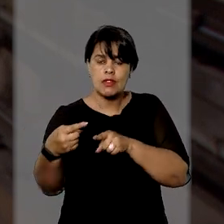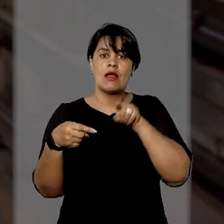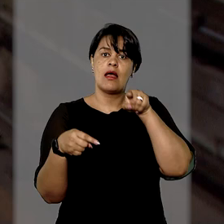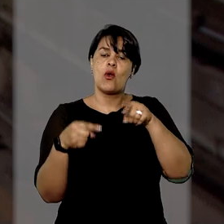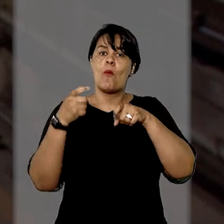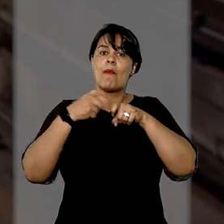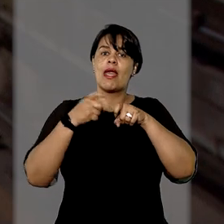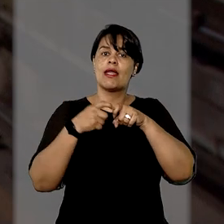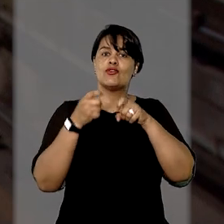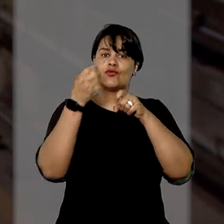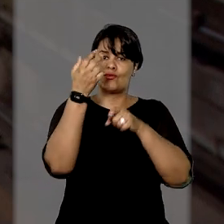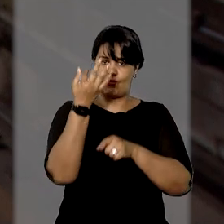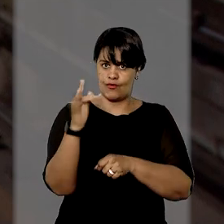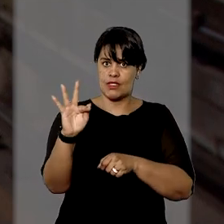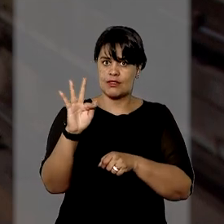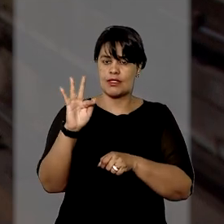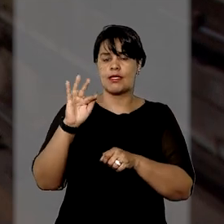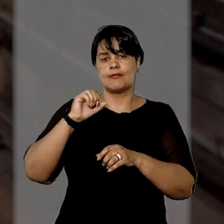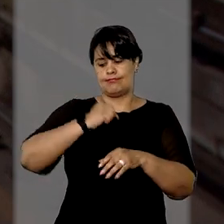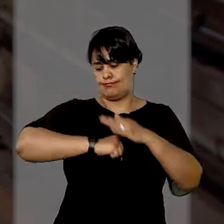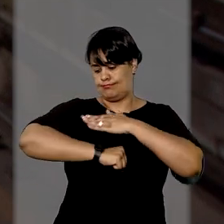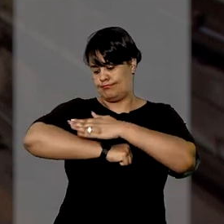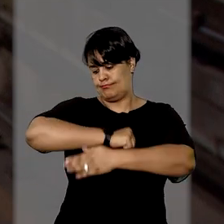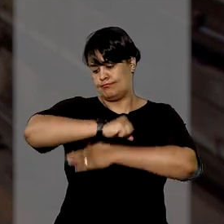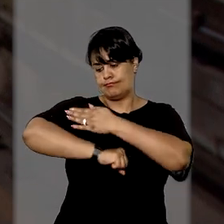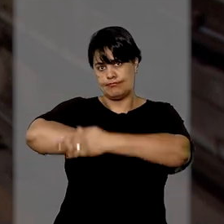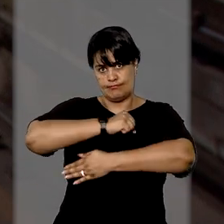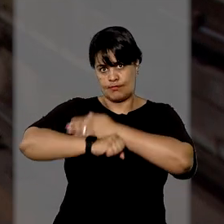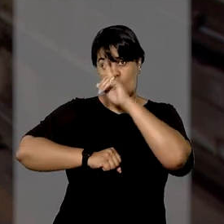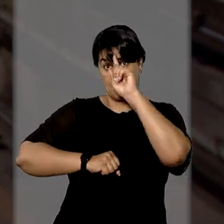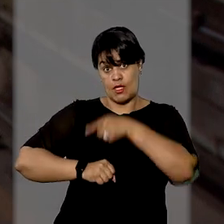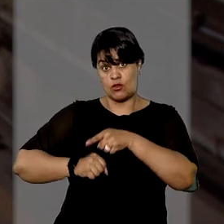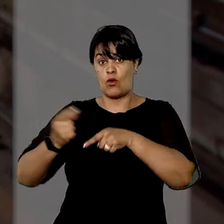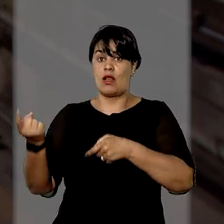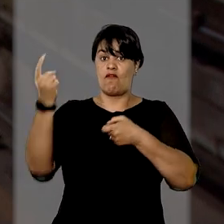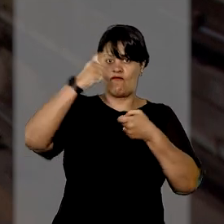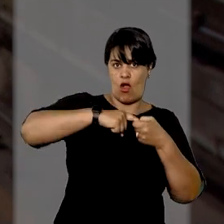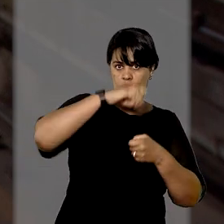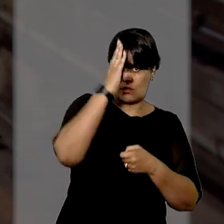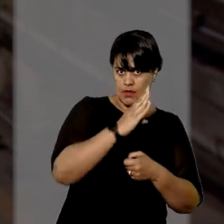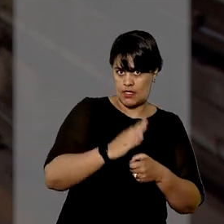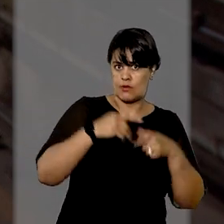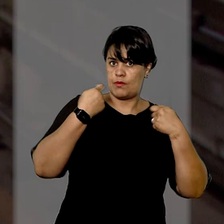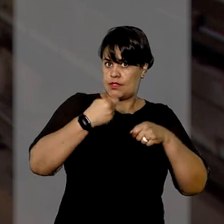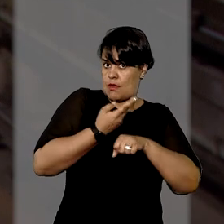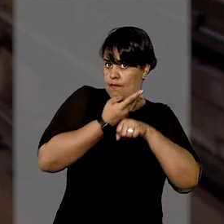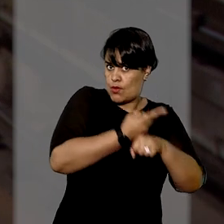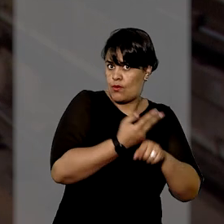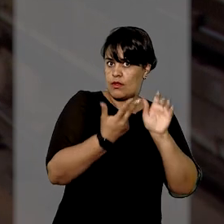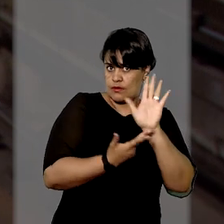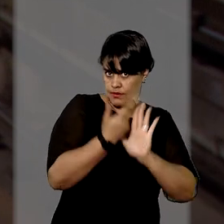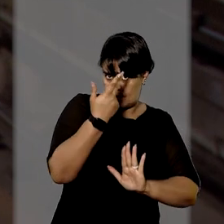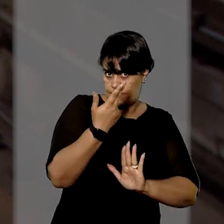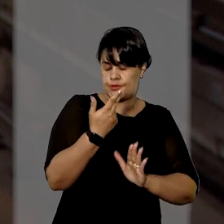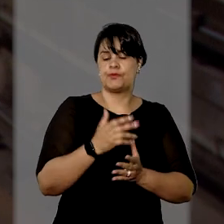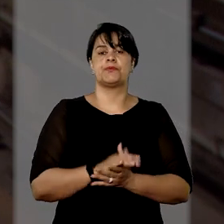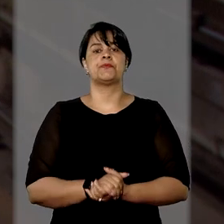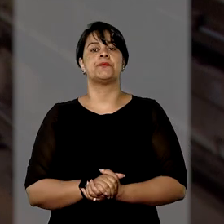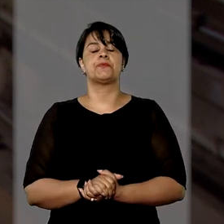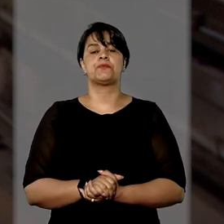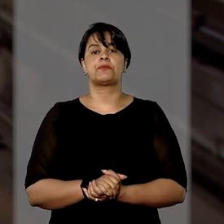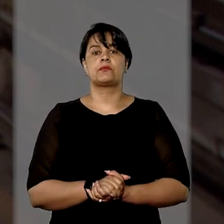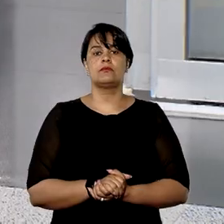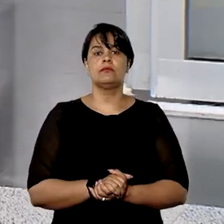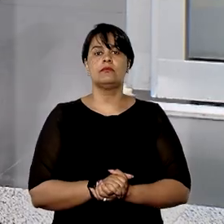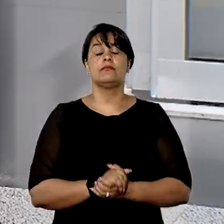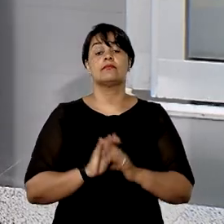francês optou por imobilizar o punho da paciente e recomendar que ela procurasse um cirurgião em sua cidade de origem, onde foi feita